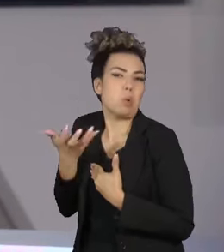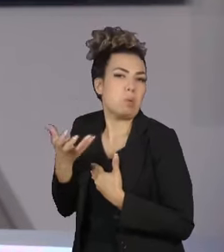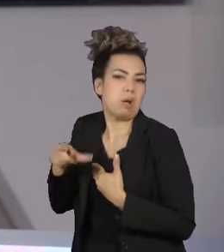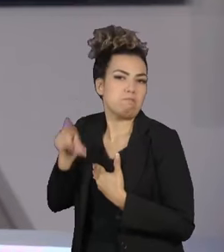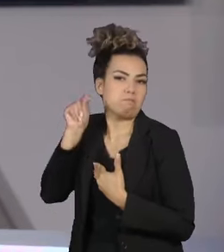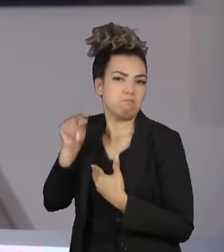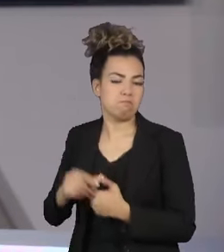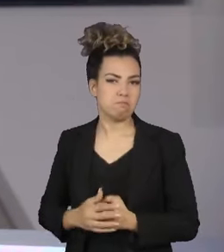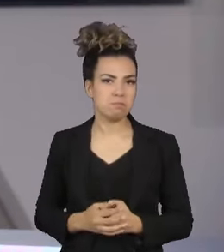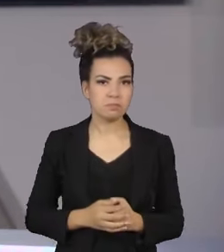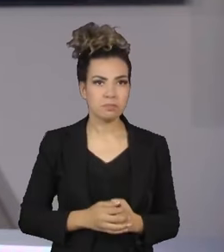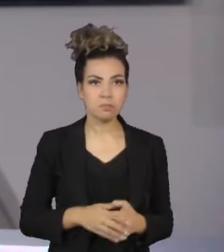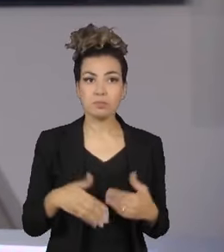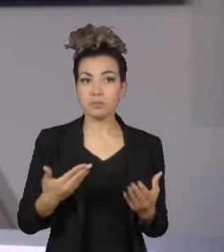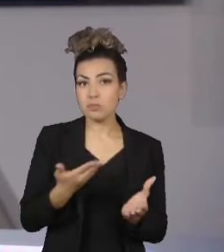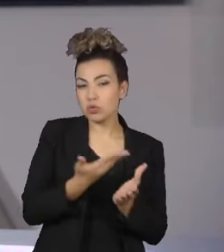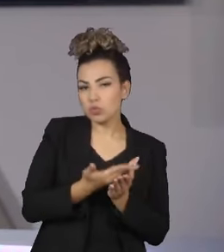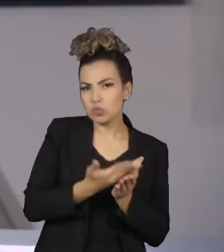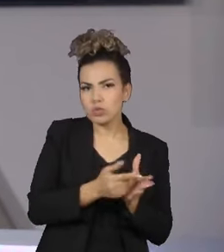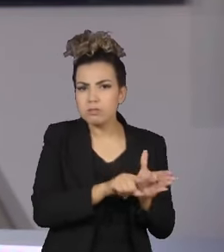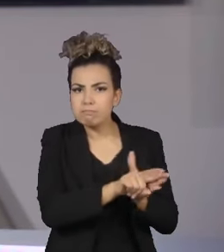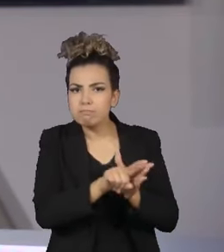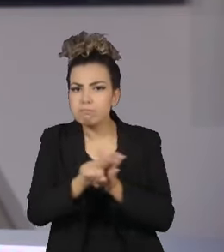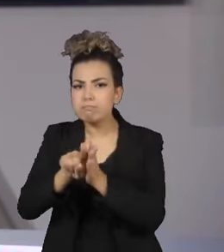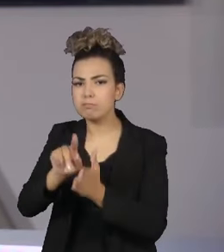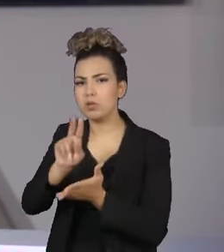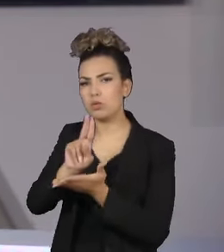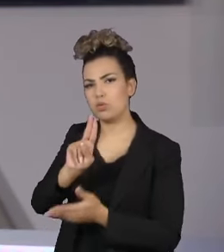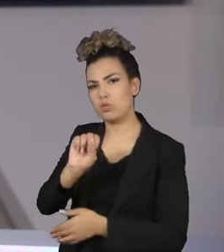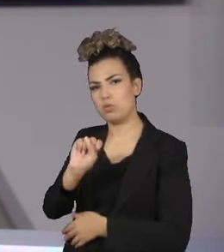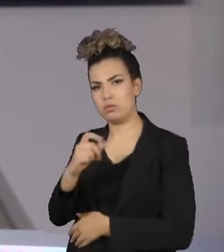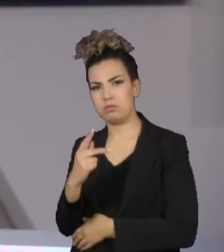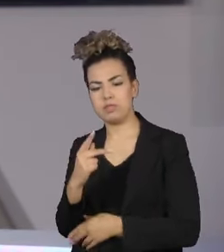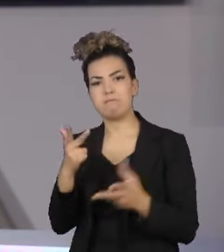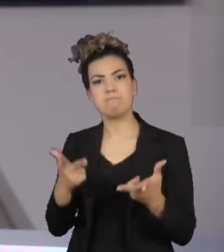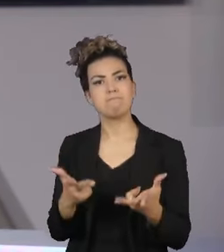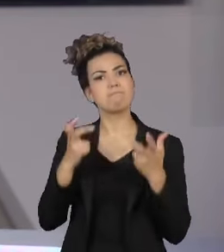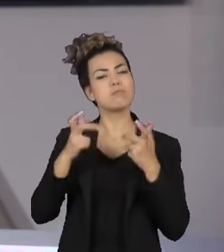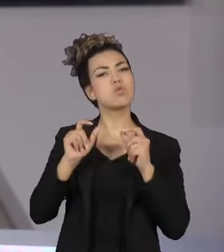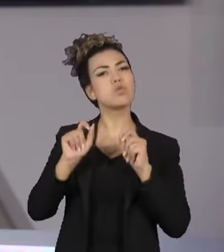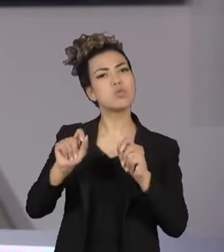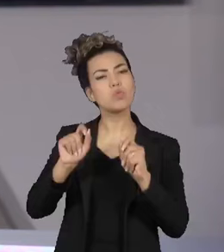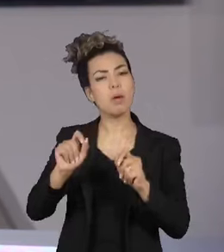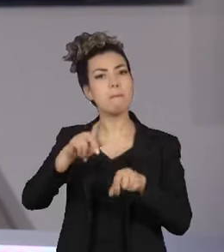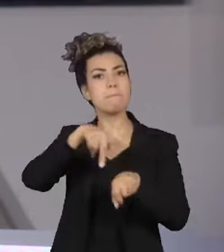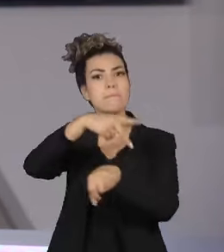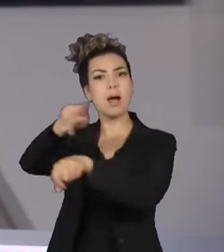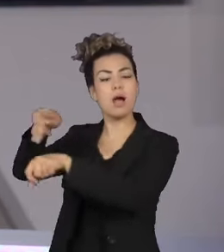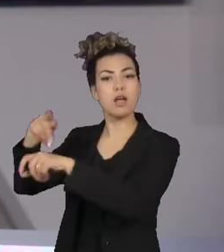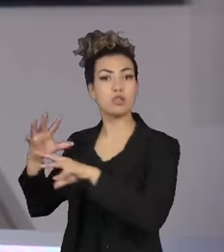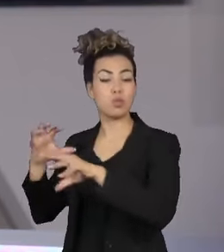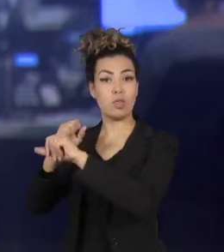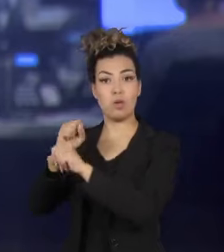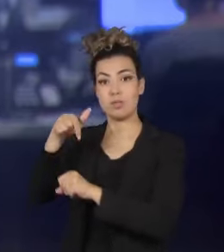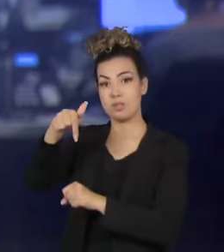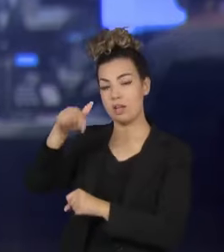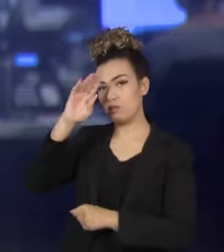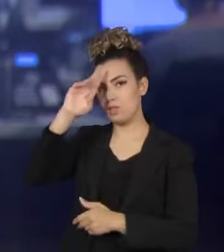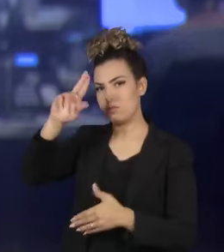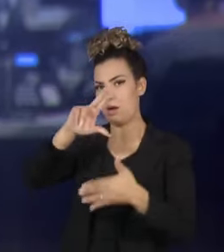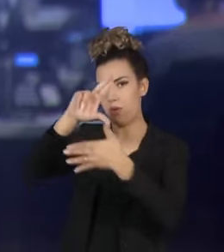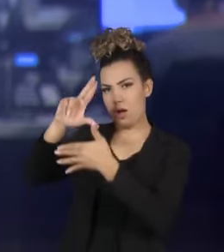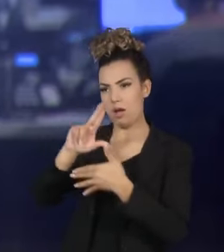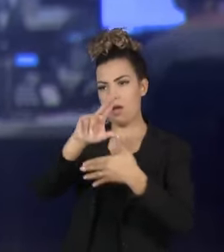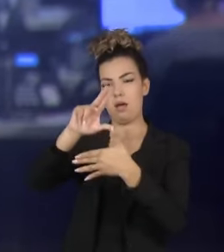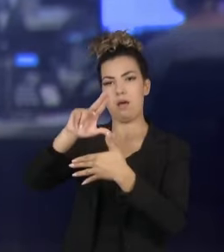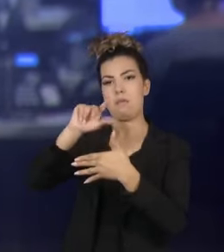Um estudo inédito de pesquisadores da USP avaliou pessoas com demência em sete países da América Latina. A